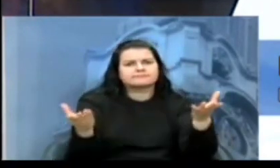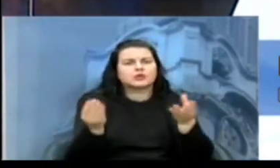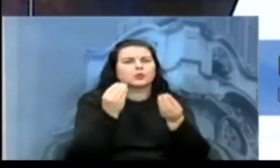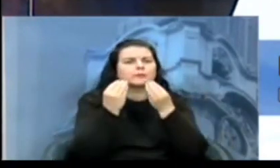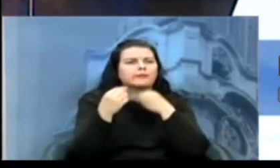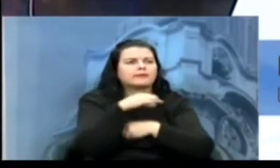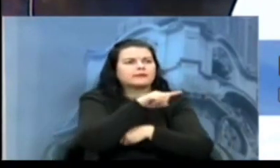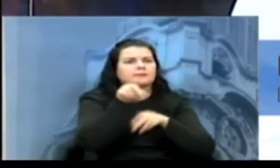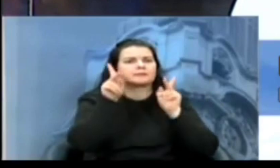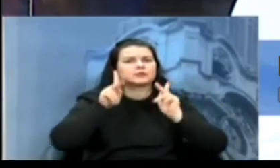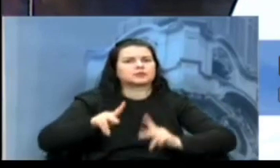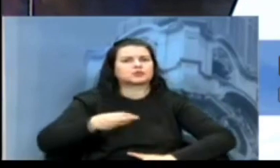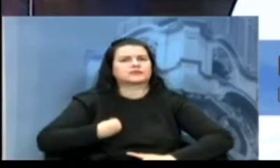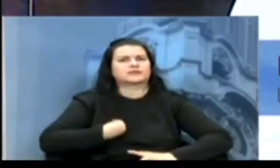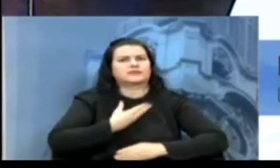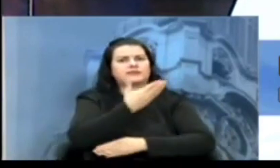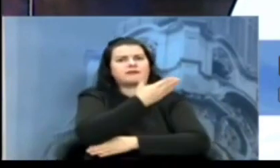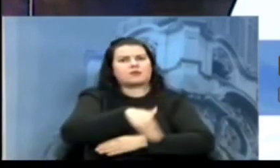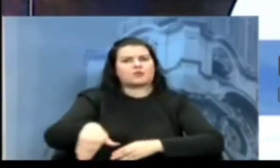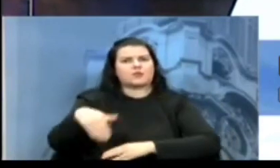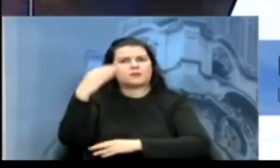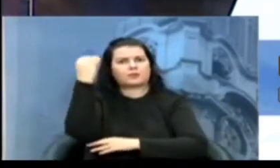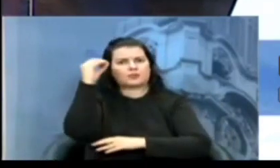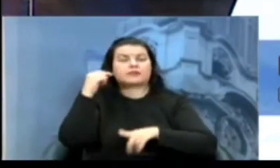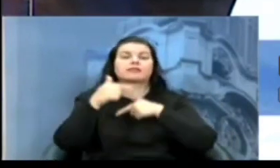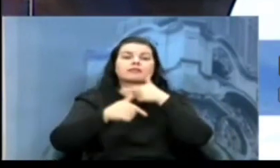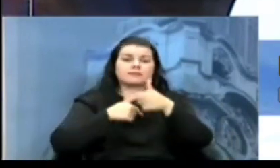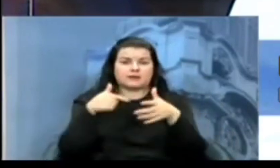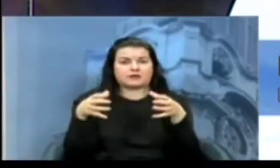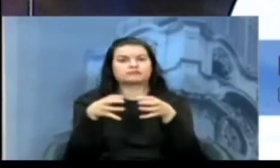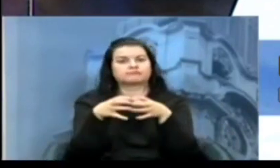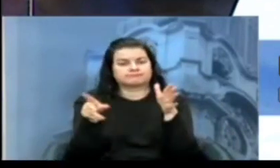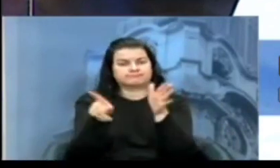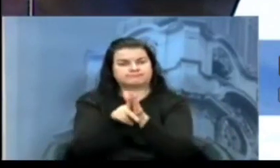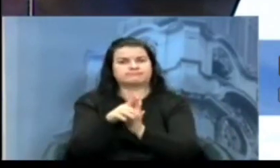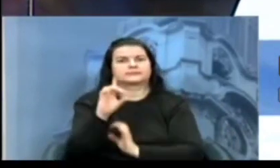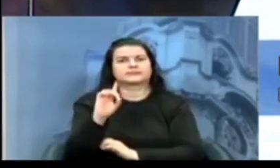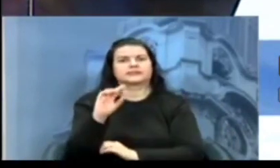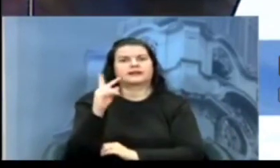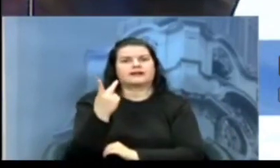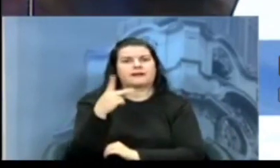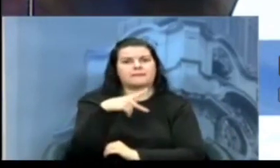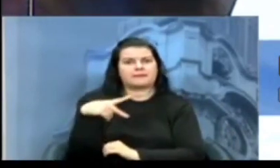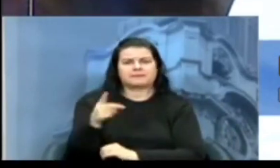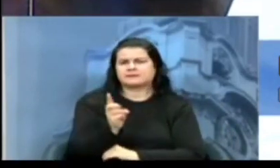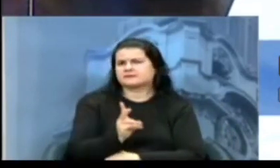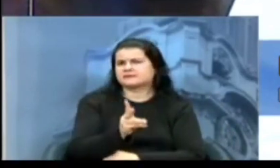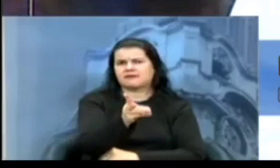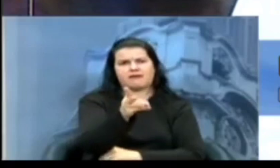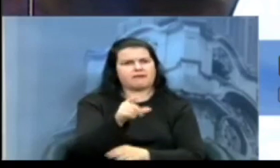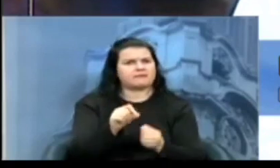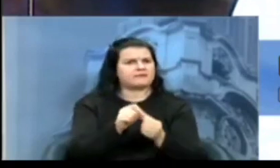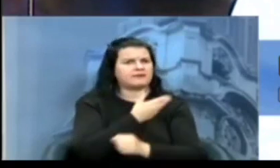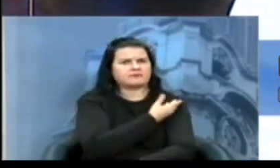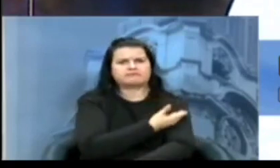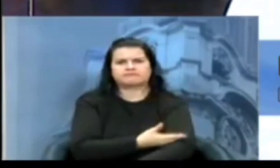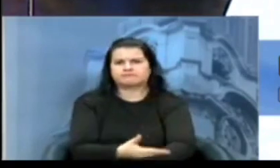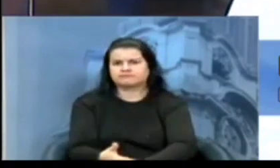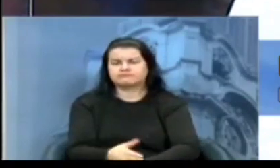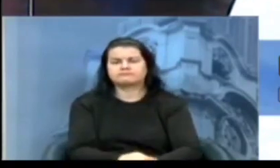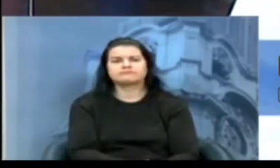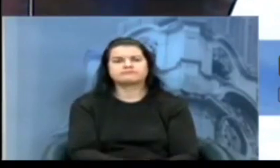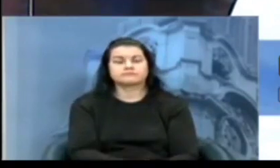moradores de rua de Porto Alegre. Ações que o DHPP faz habitualmente. Por isso, senhores,